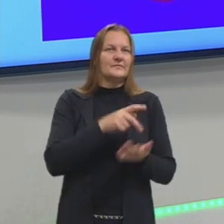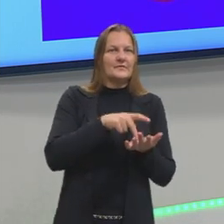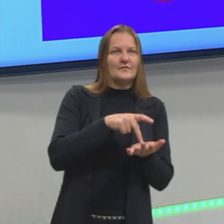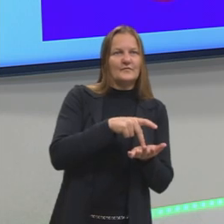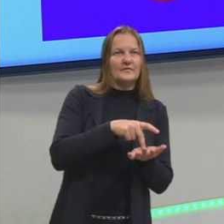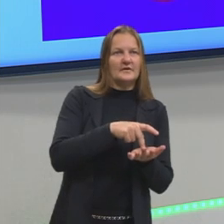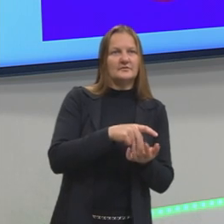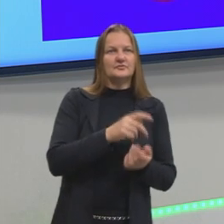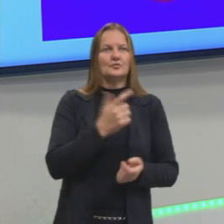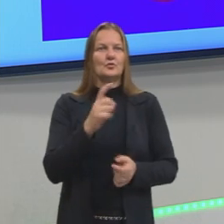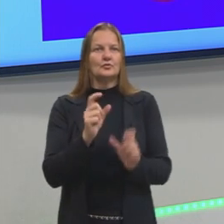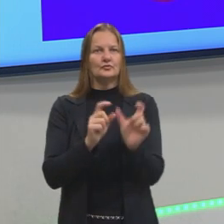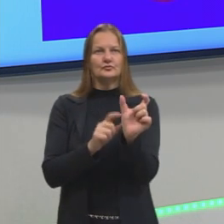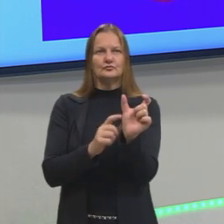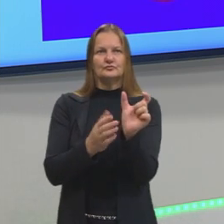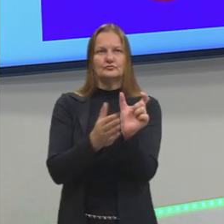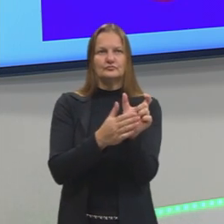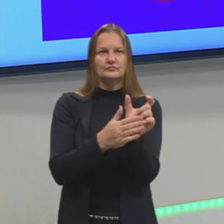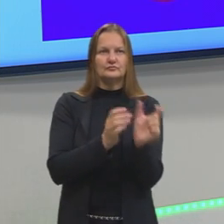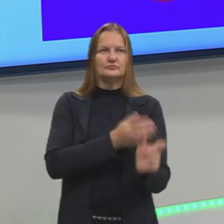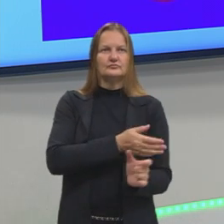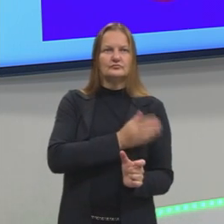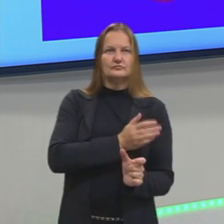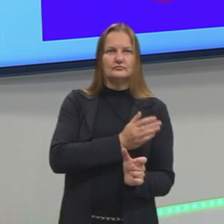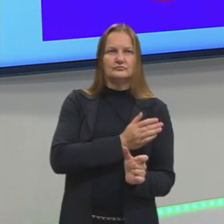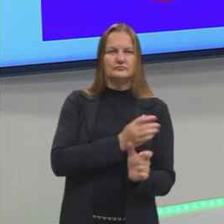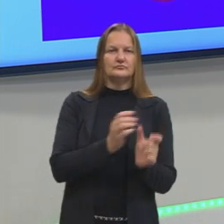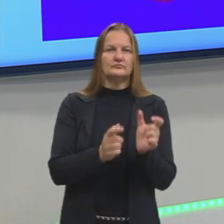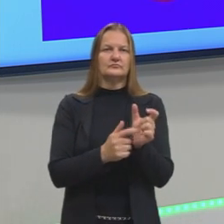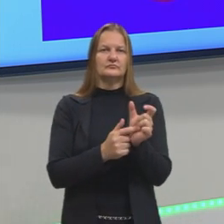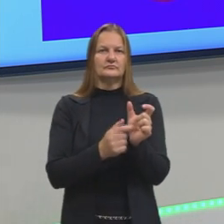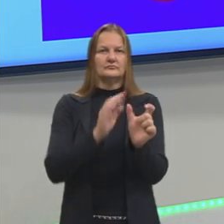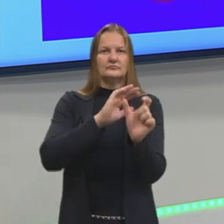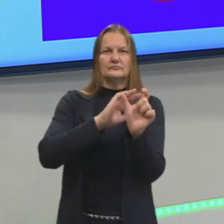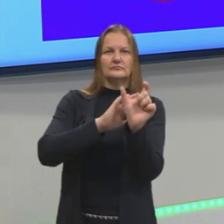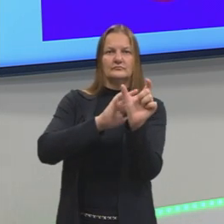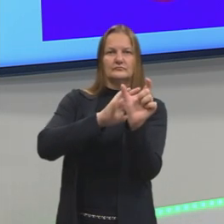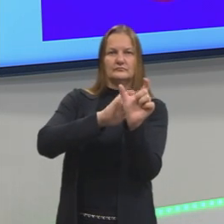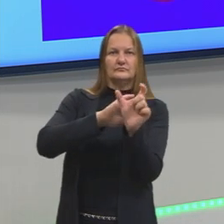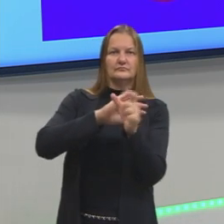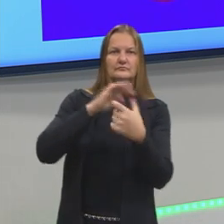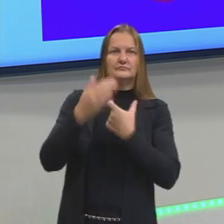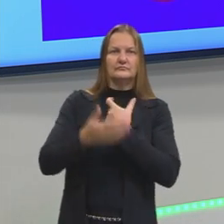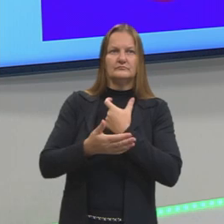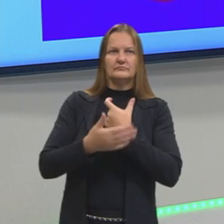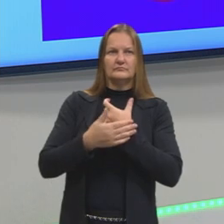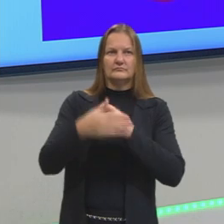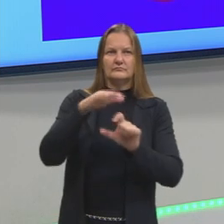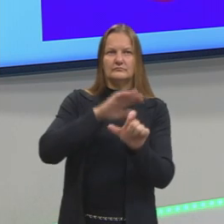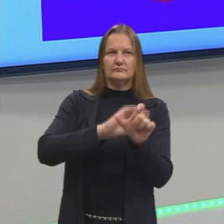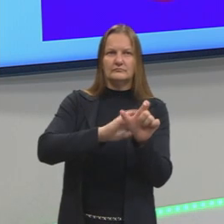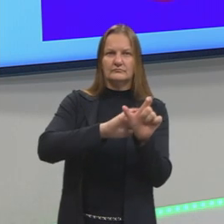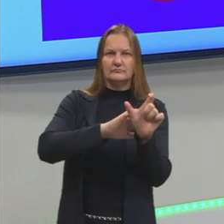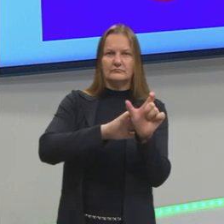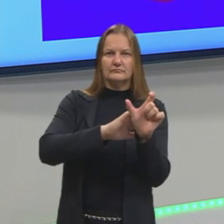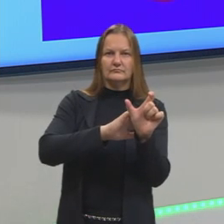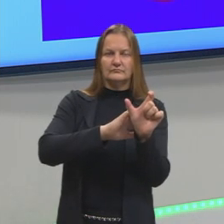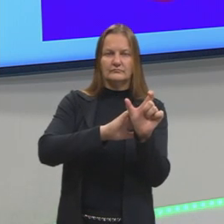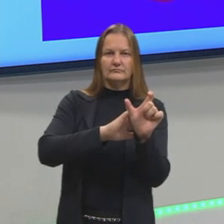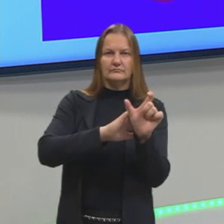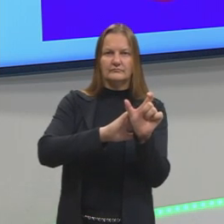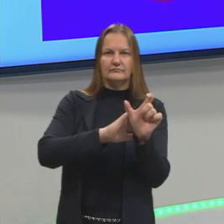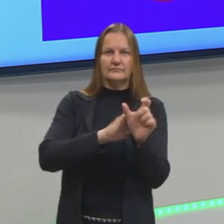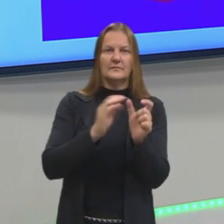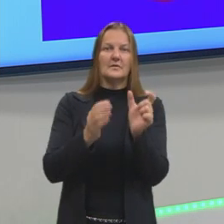real ali da primeira imagem. Então, a denotação como algo que se aproxima mais da realidade